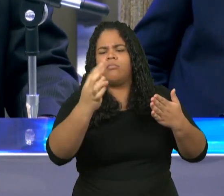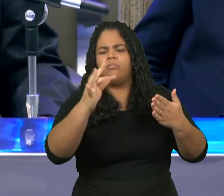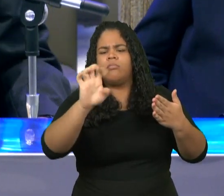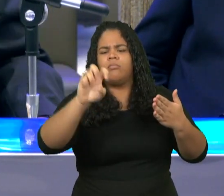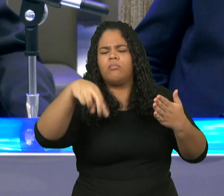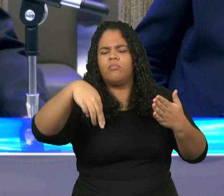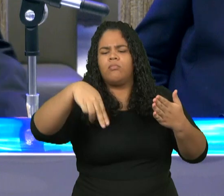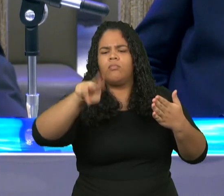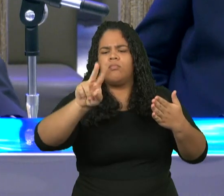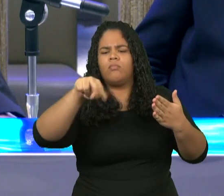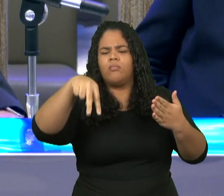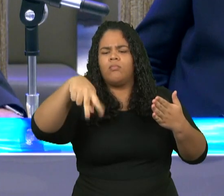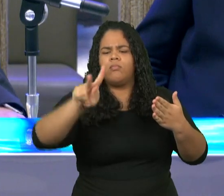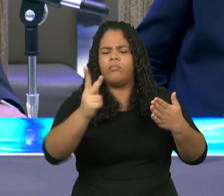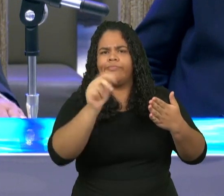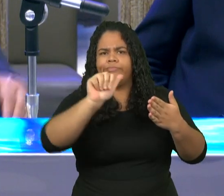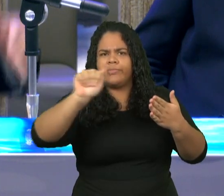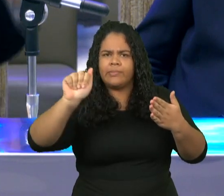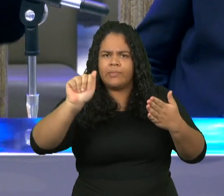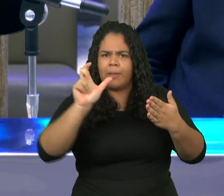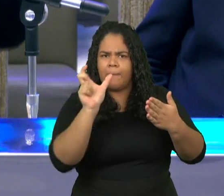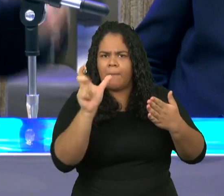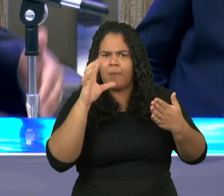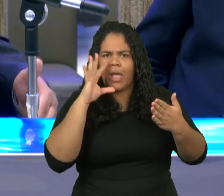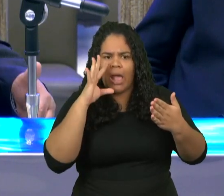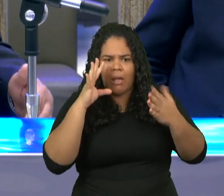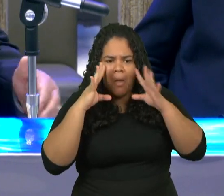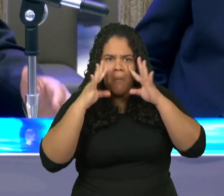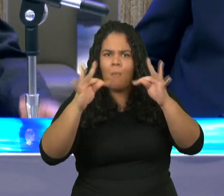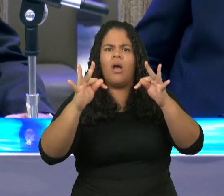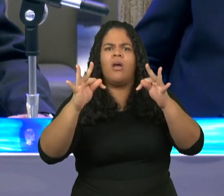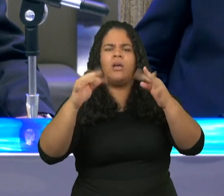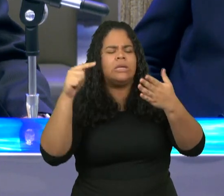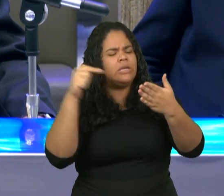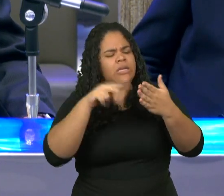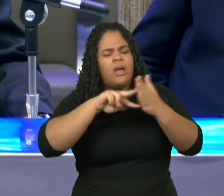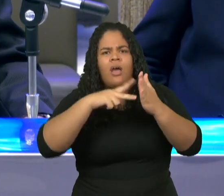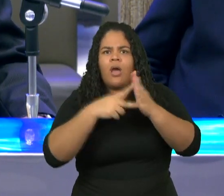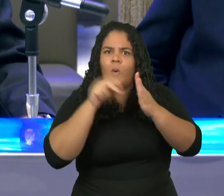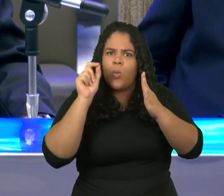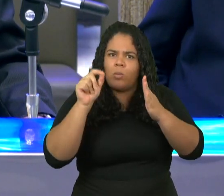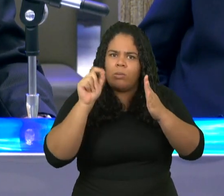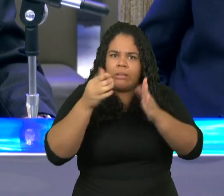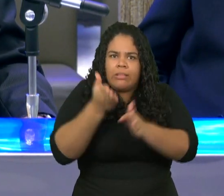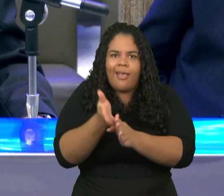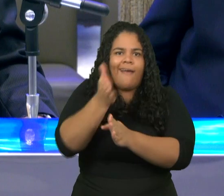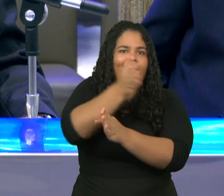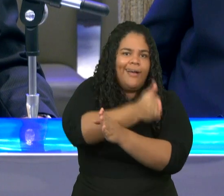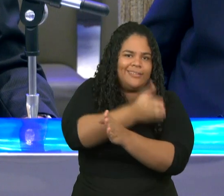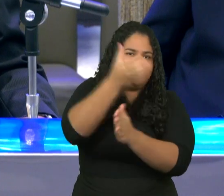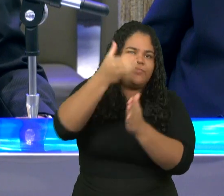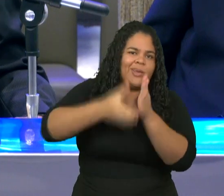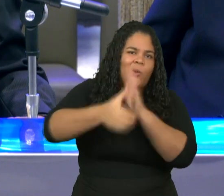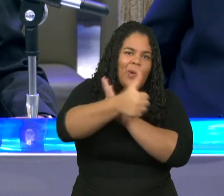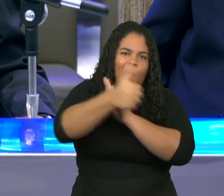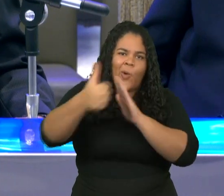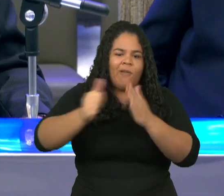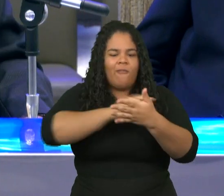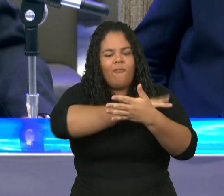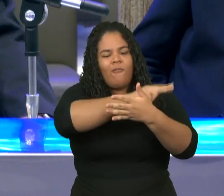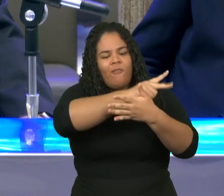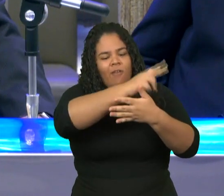àqueles cristãos que no capítulo 11 são relacionados e que eles servem de